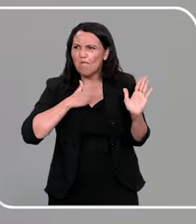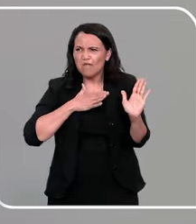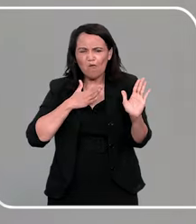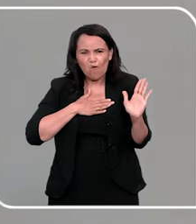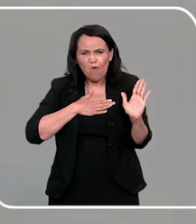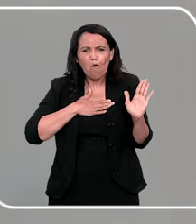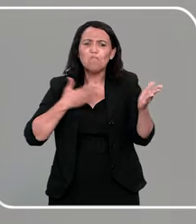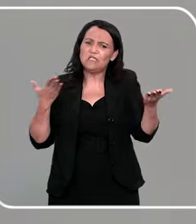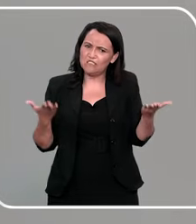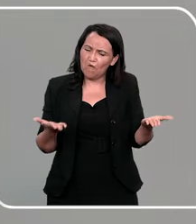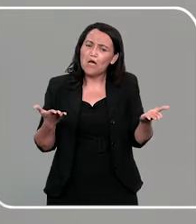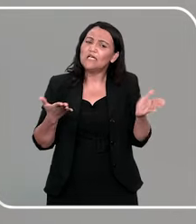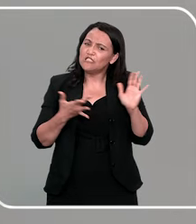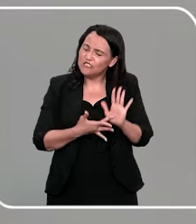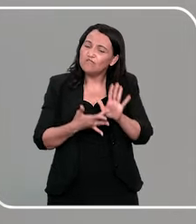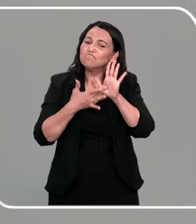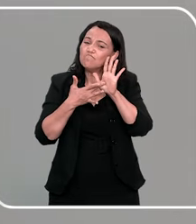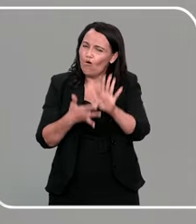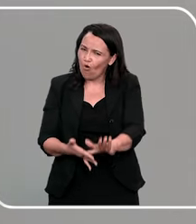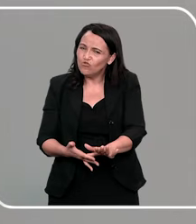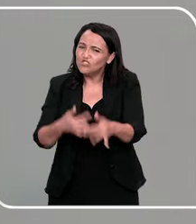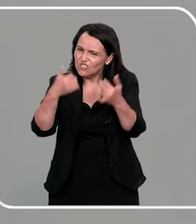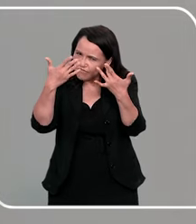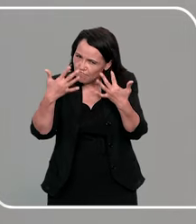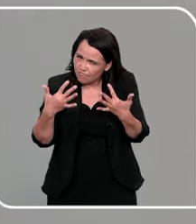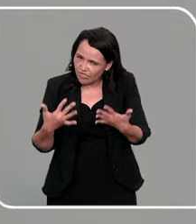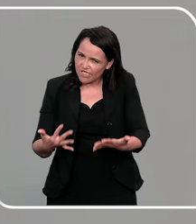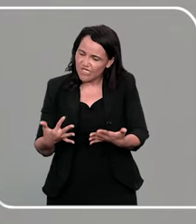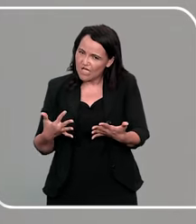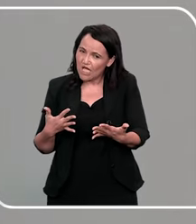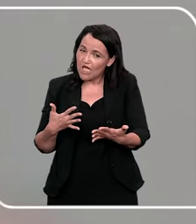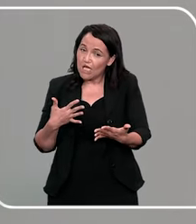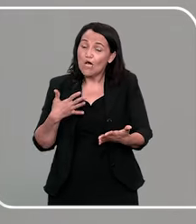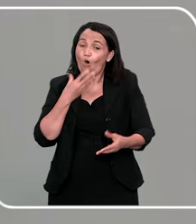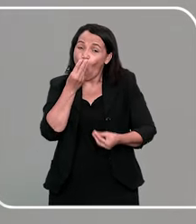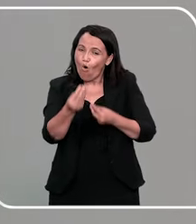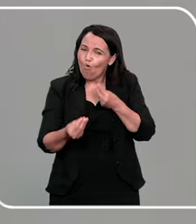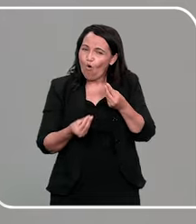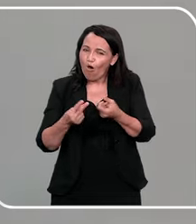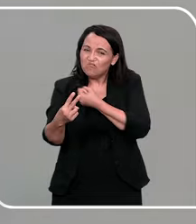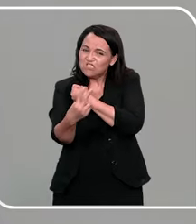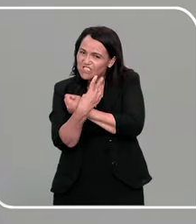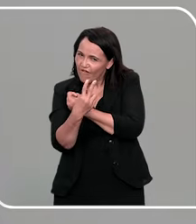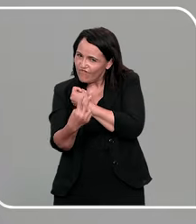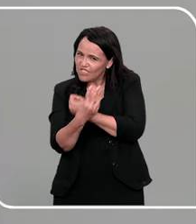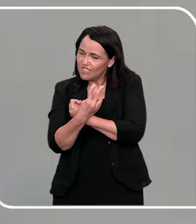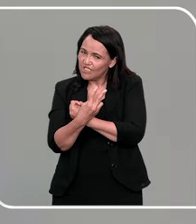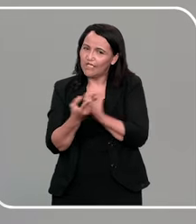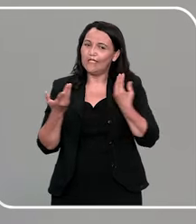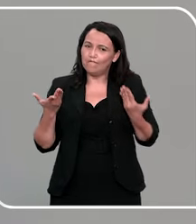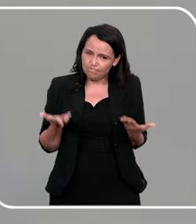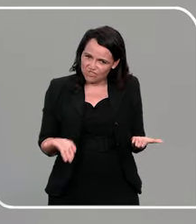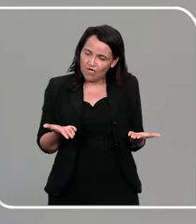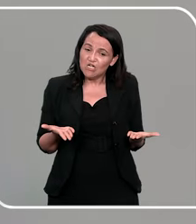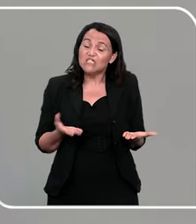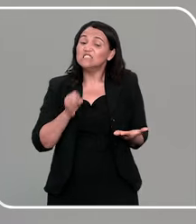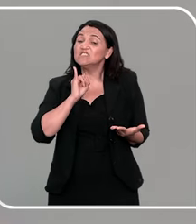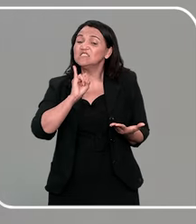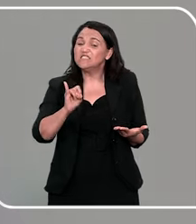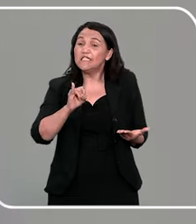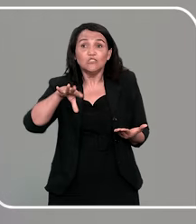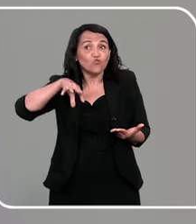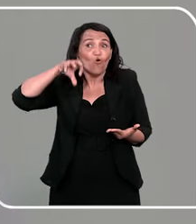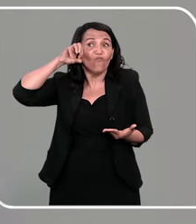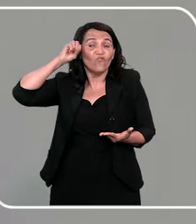Então, assim, a gente dá ferramentas pros nossos filhos, porque se eles passam por qualquer situação, e eles já ouviram falar sobre